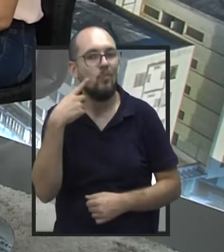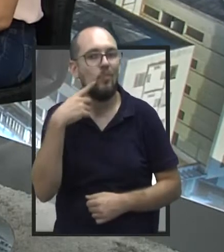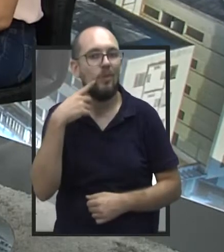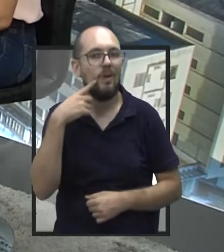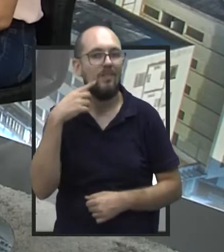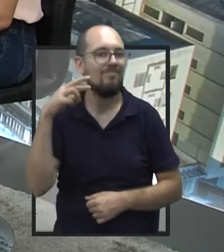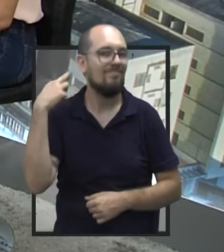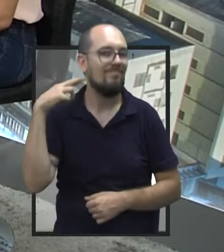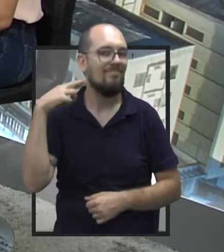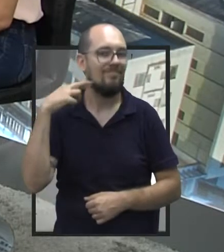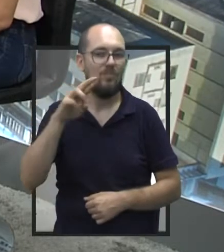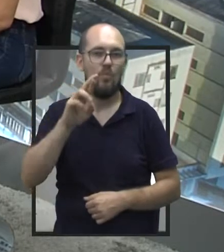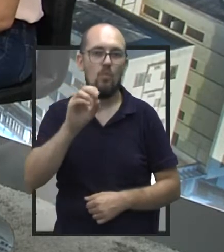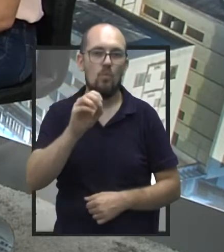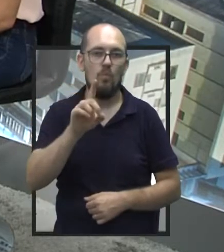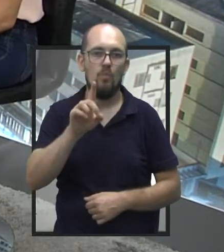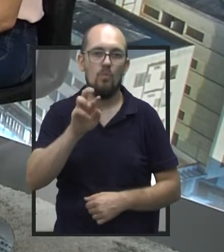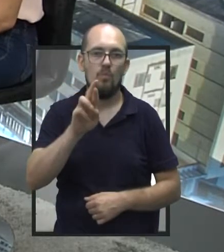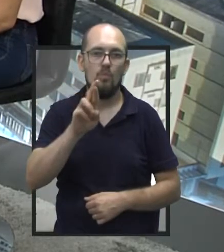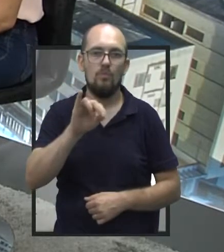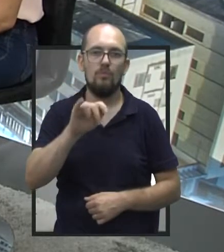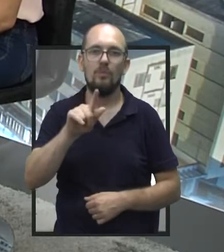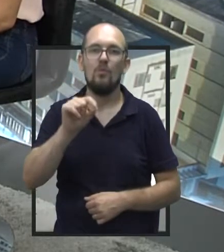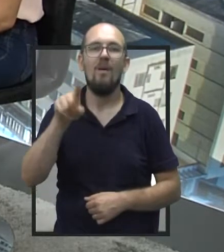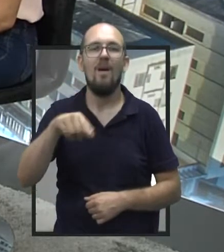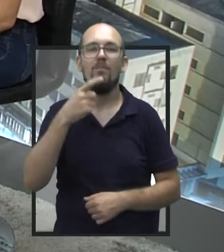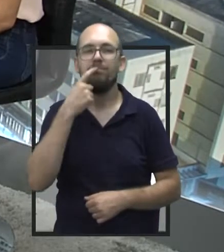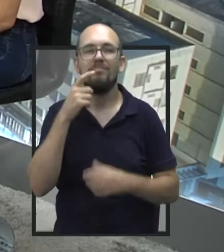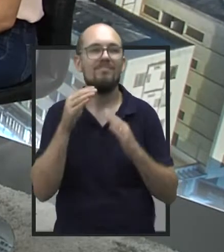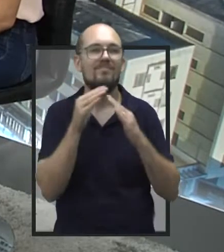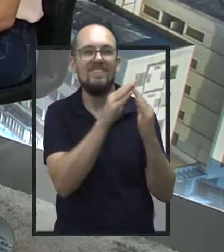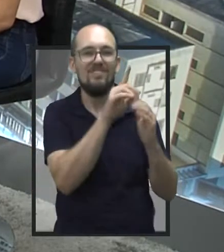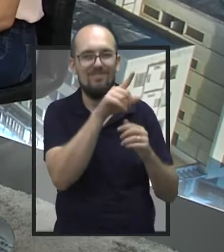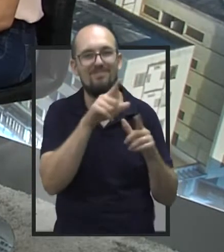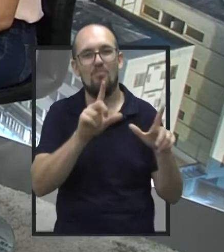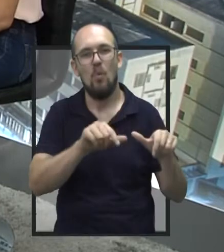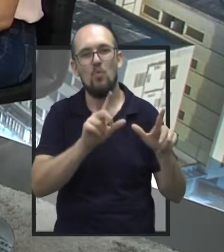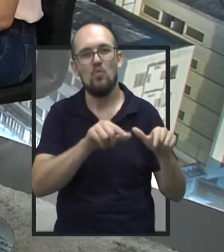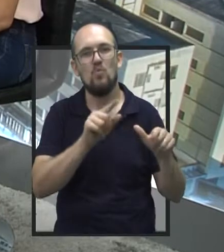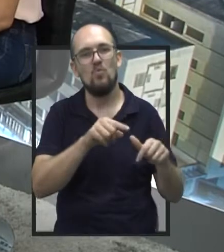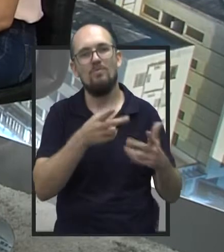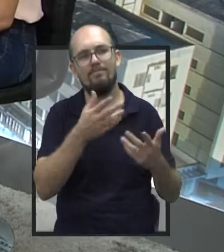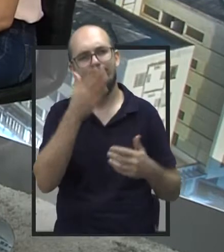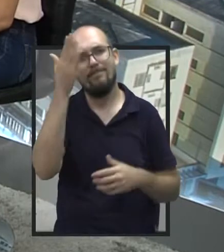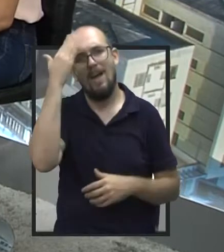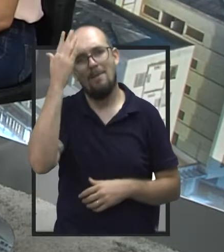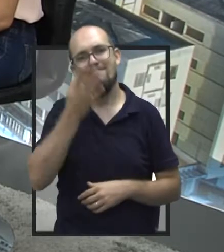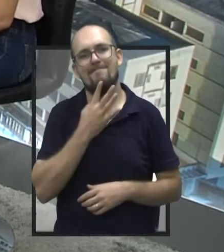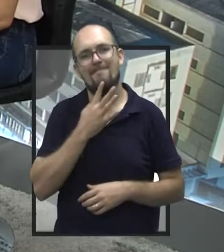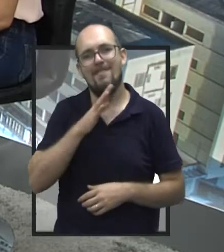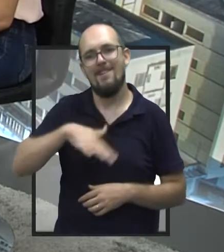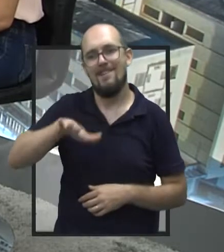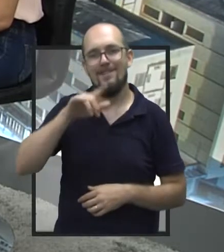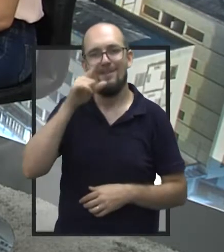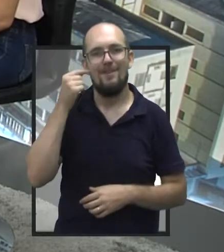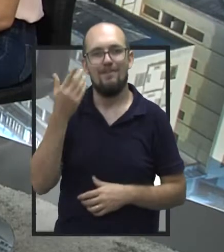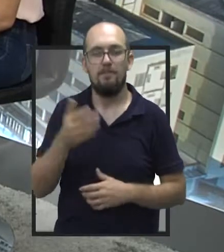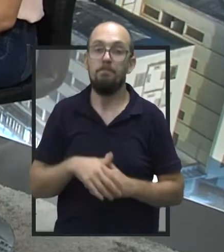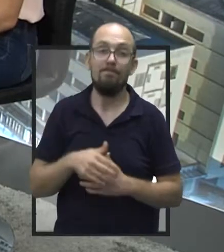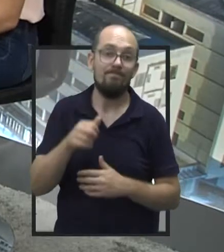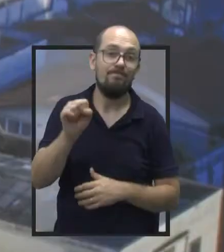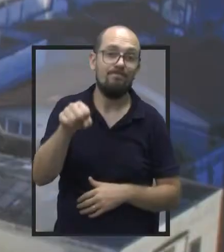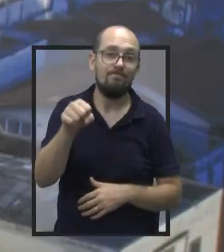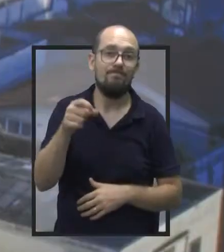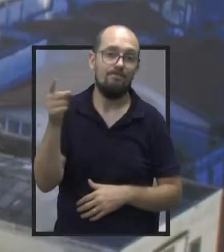aqui de Bauru, né, cidade vizinha, sabe bem da importância desse hospital, não só para o município, mas para toda a região, né? Sim, exatamente.